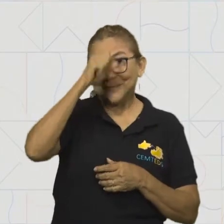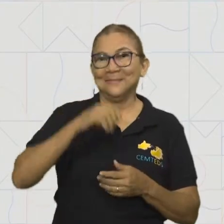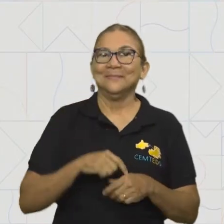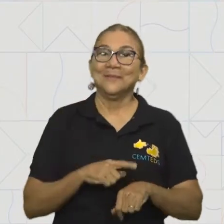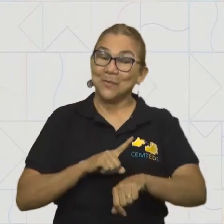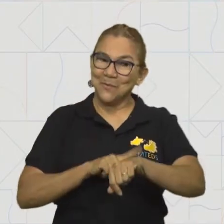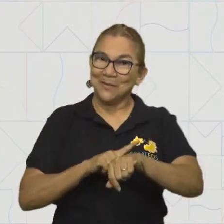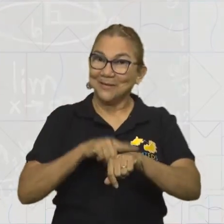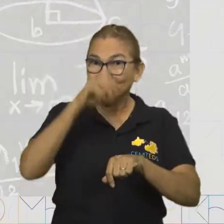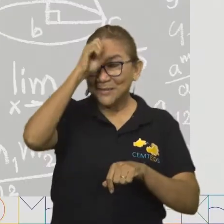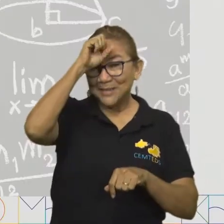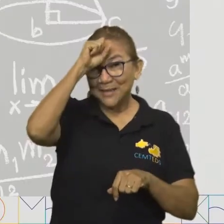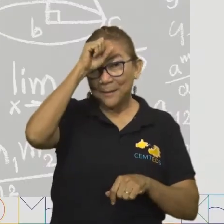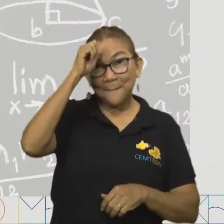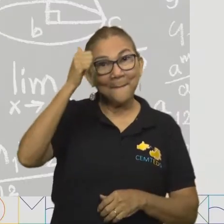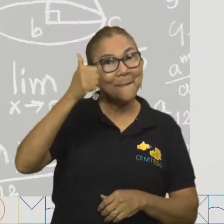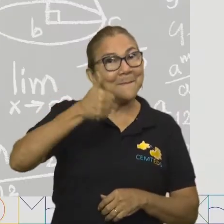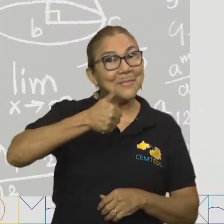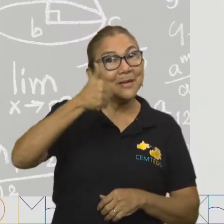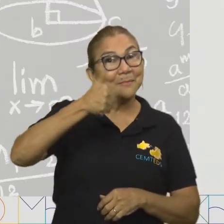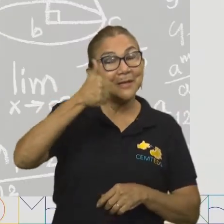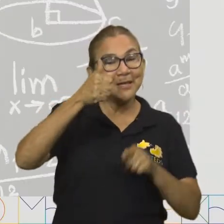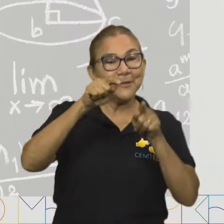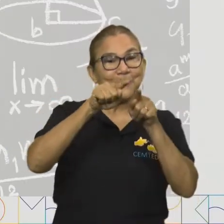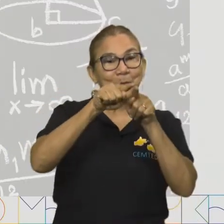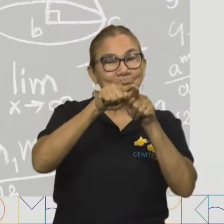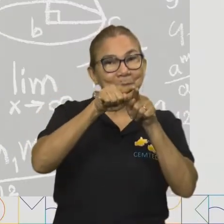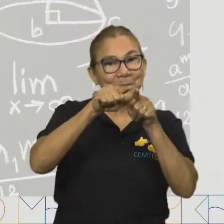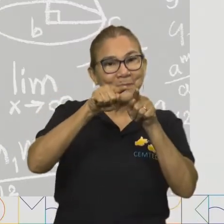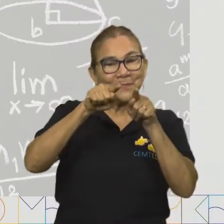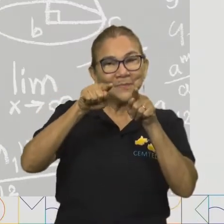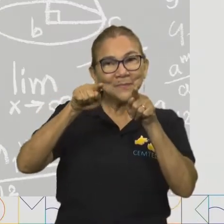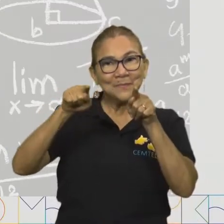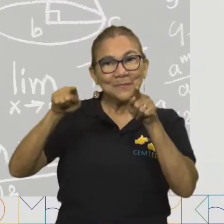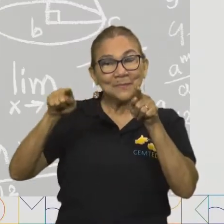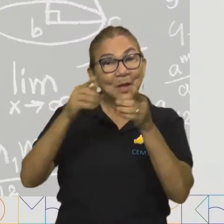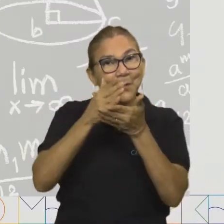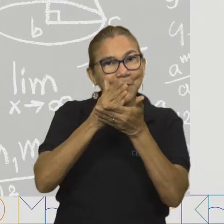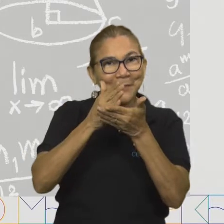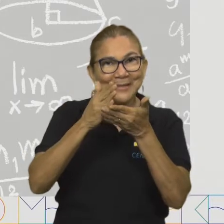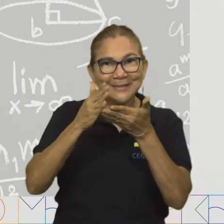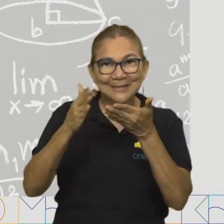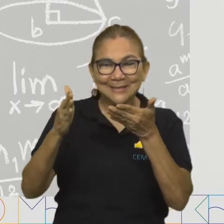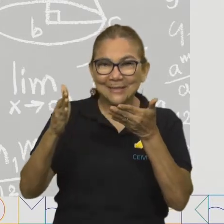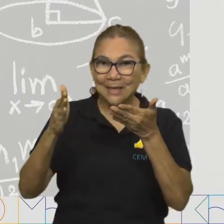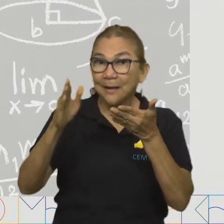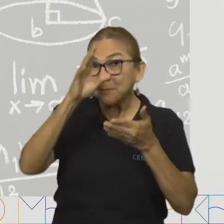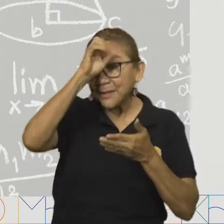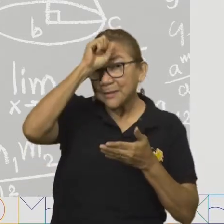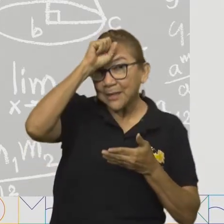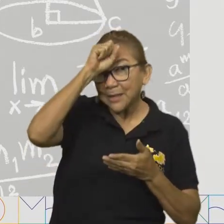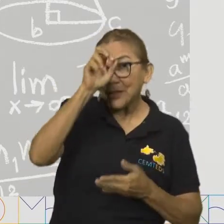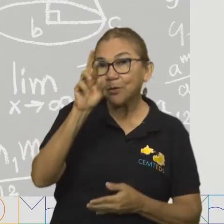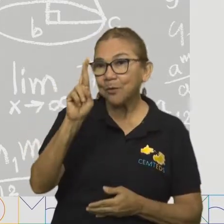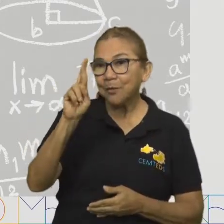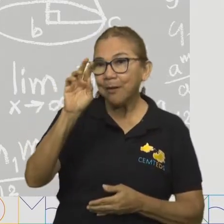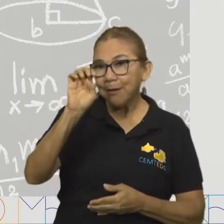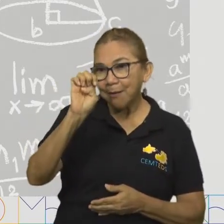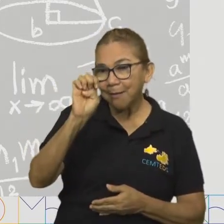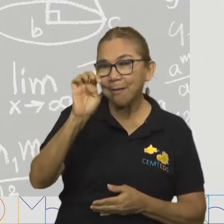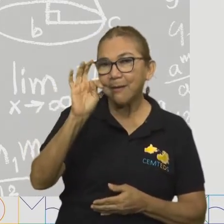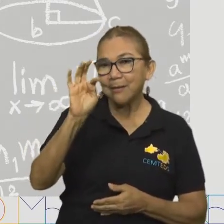hora de aprender. Primeiramente, iremos iniciar falando sobre retas, está bem? As retas